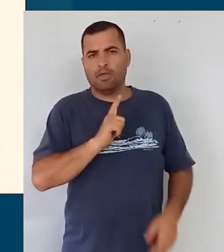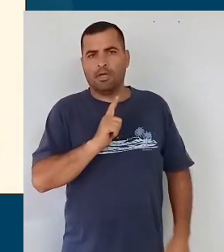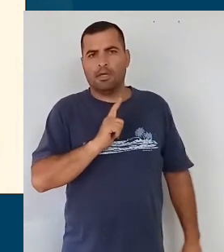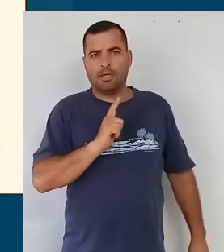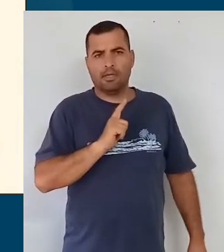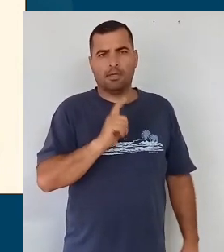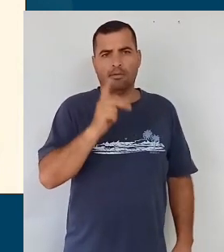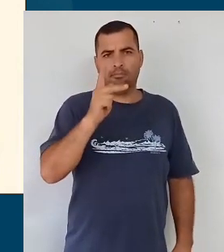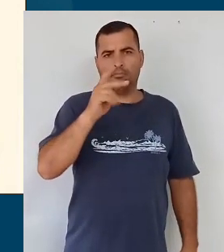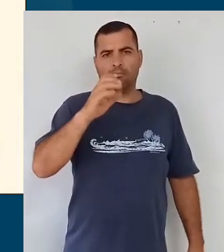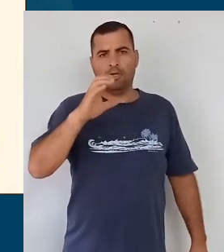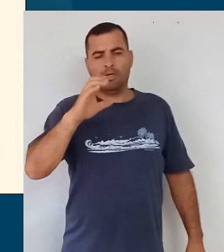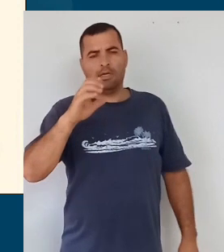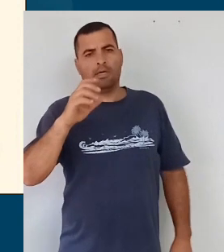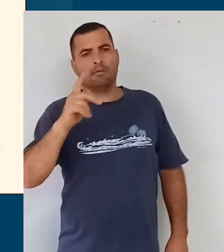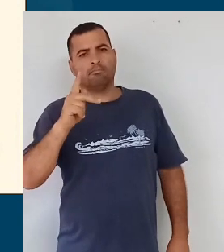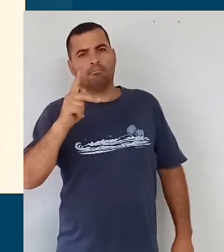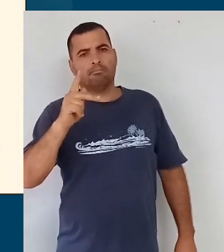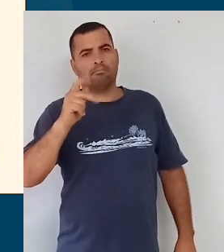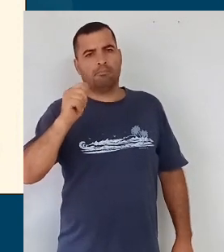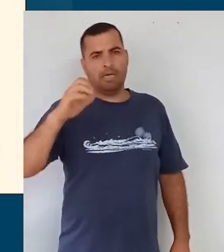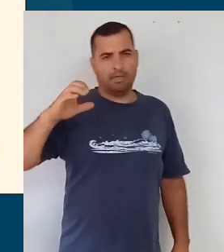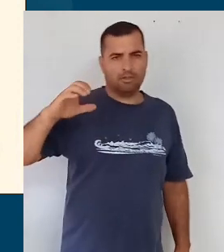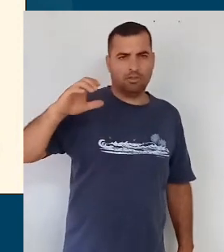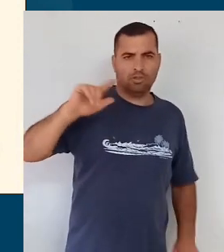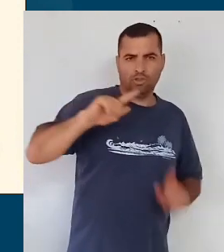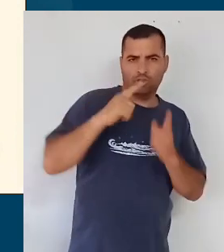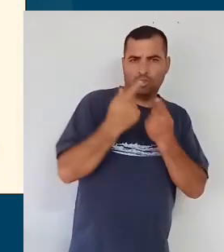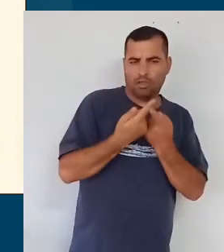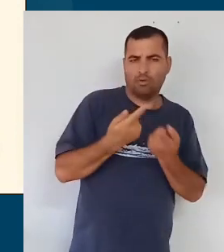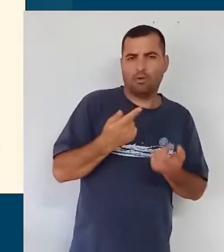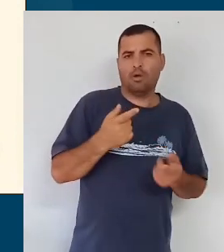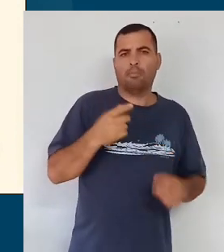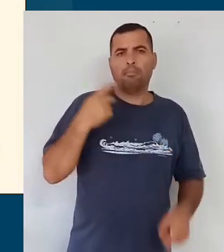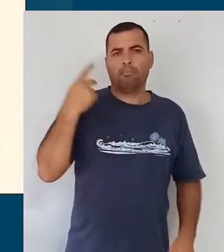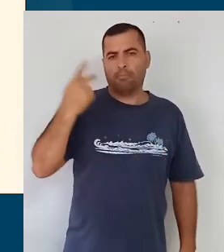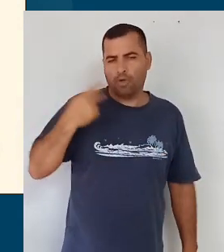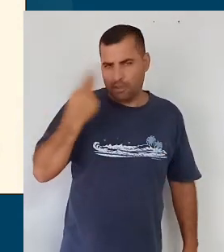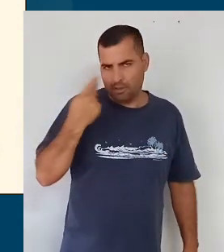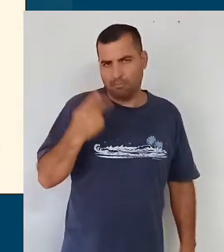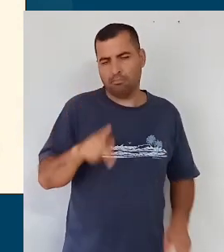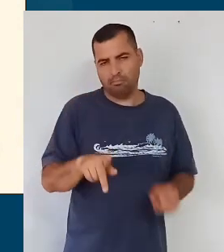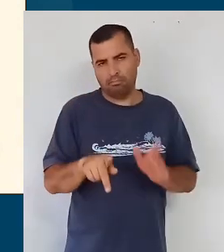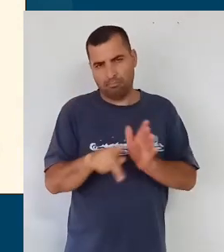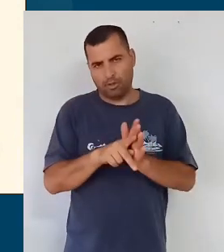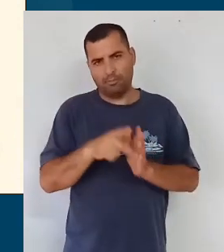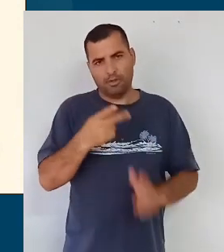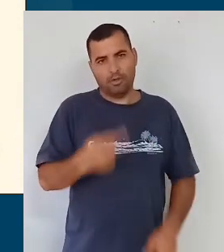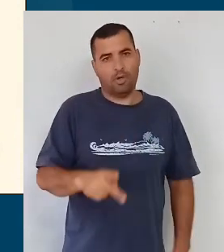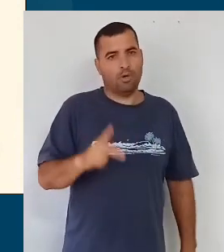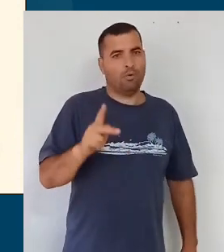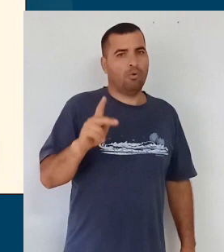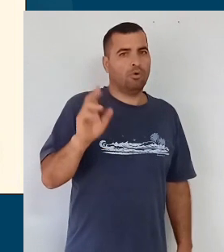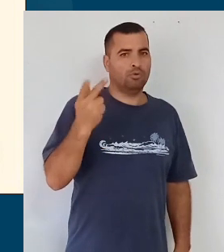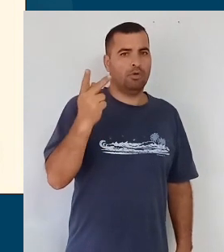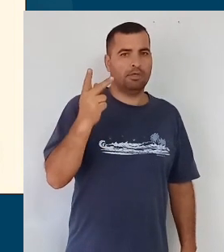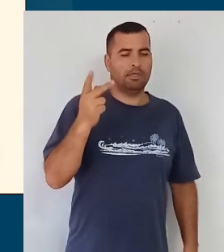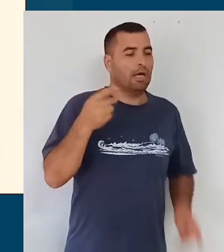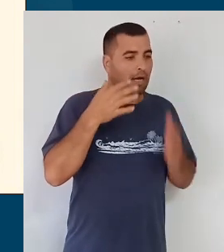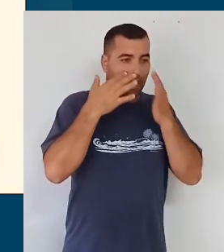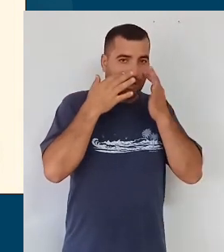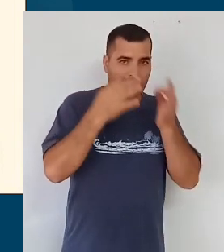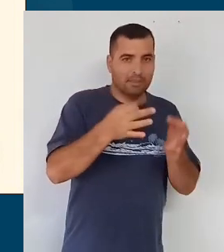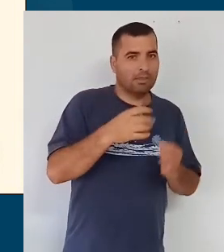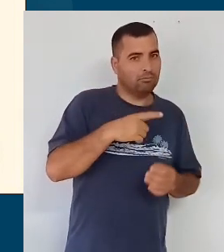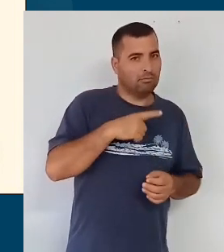na parte geral, que faz parte, digamos assim, da política da cidade de Hortolândia, olhar para essas